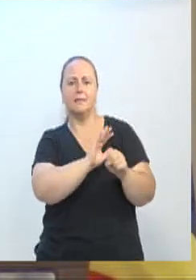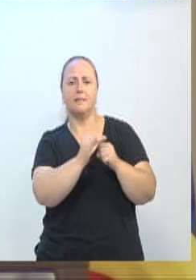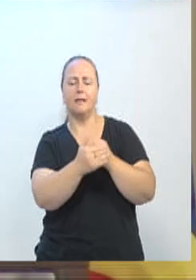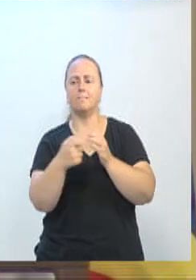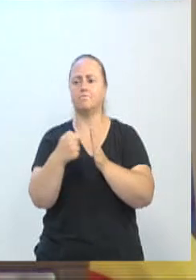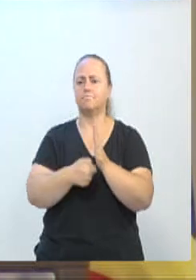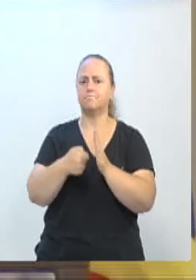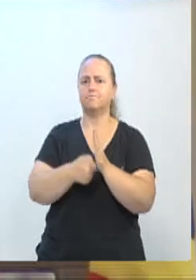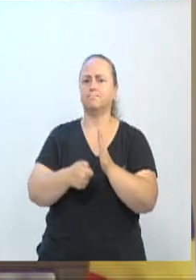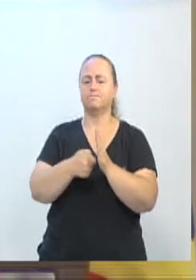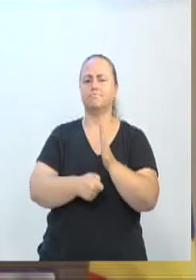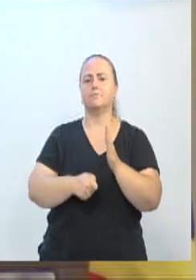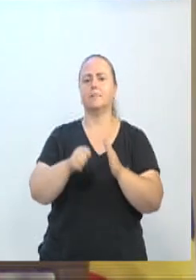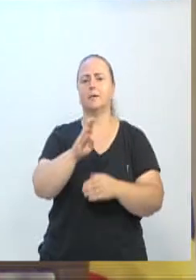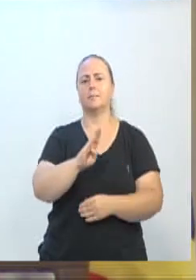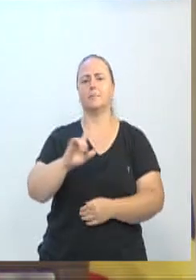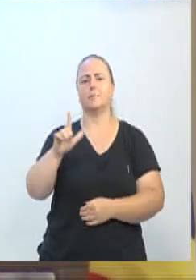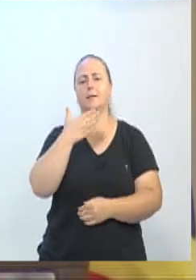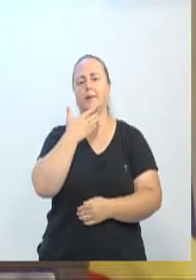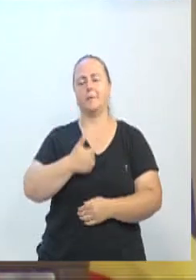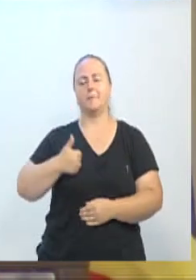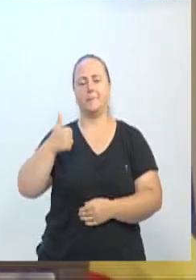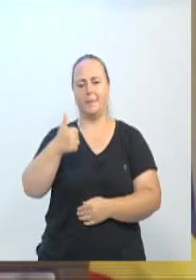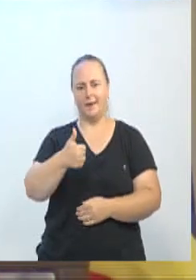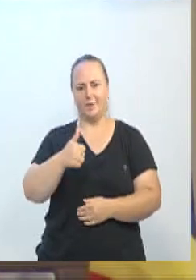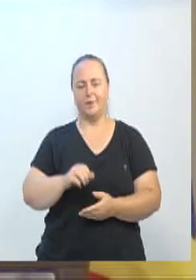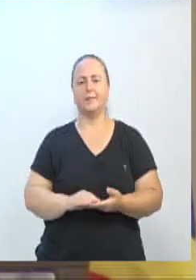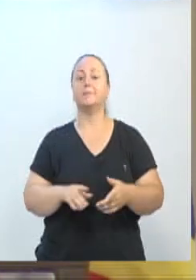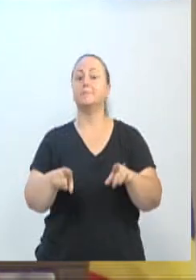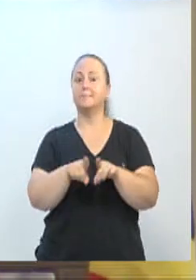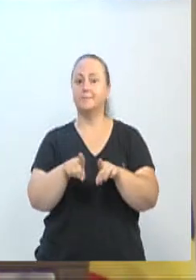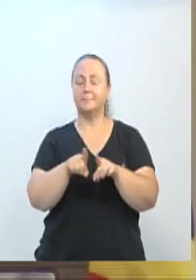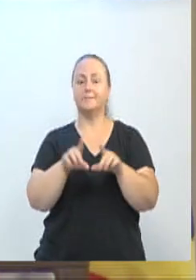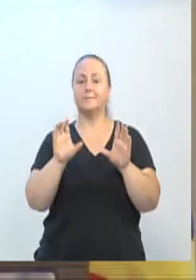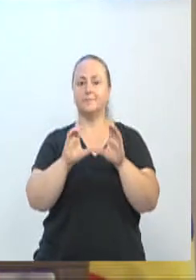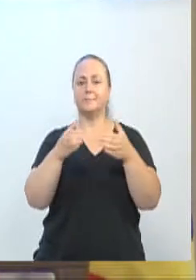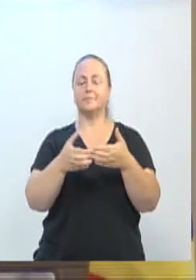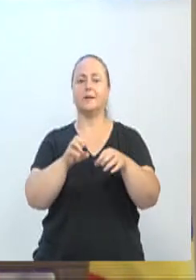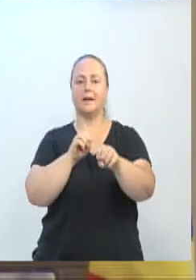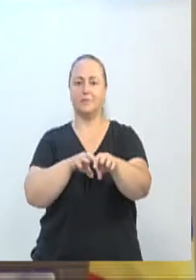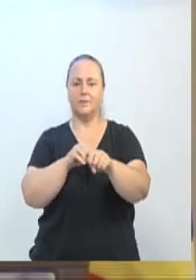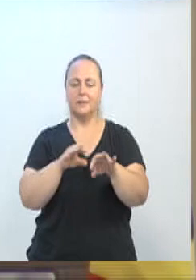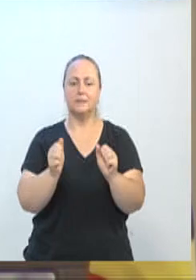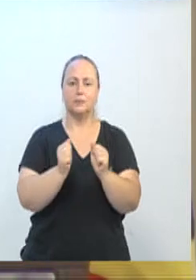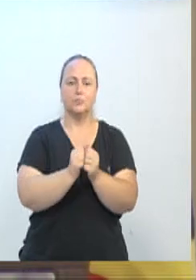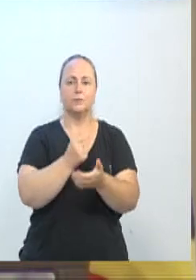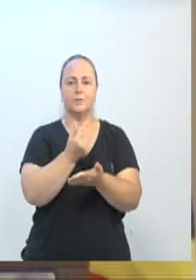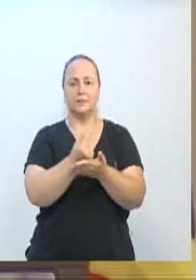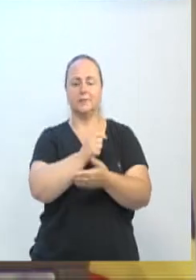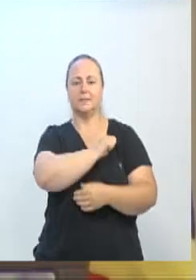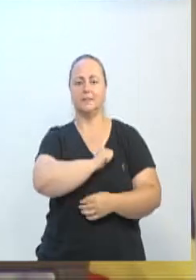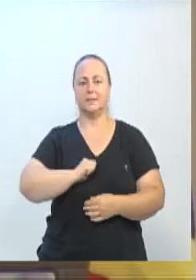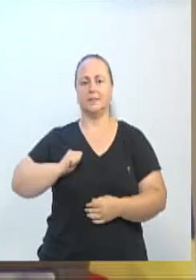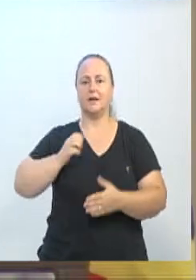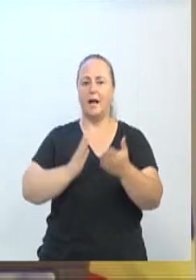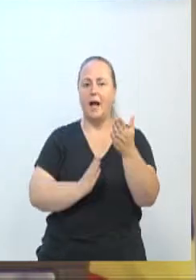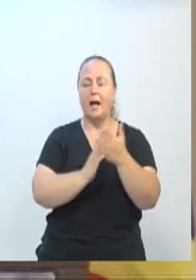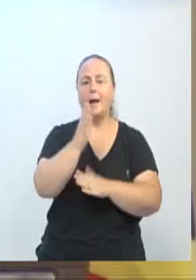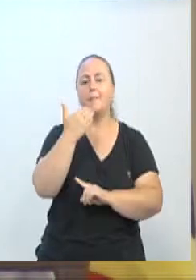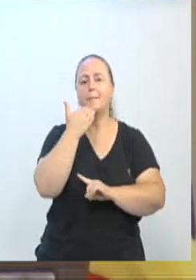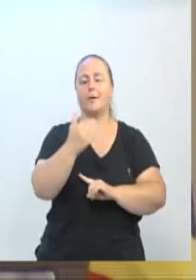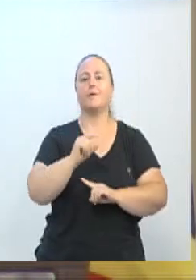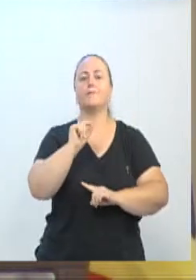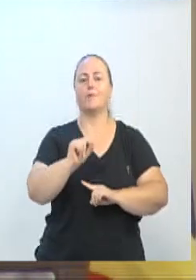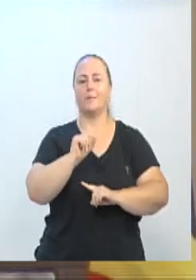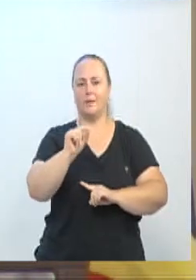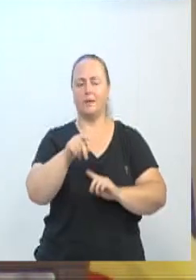construção de uma cidade melhor. E, por fim, destacar que, na Comissão de Educação, junto com a vereadora Cris e a vereadora Ângela, a gente aprovou hoje um pedido para que